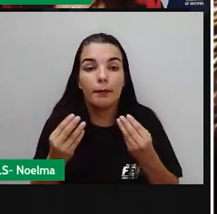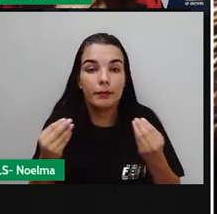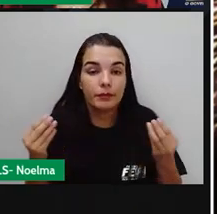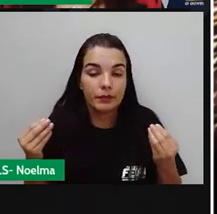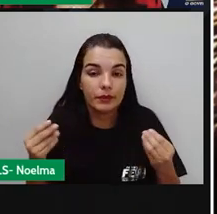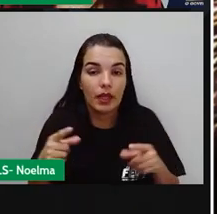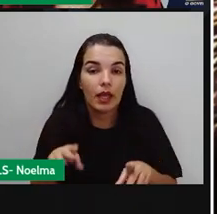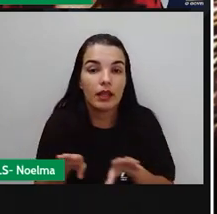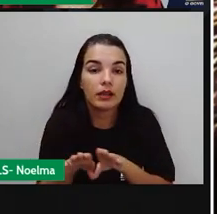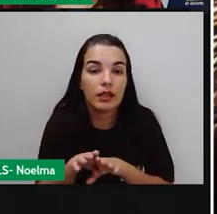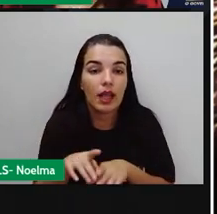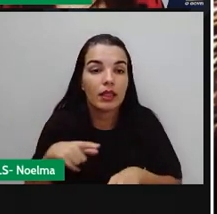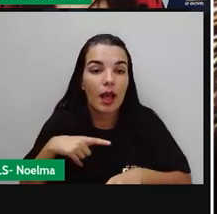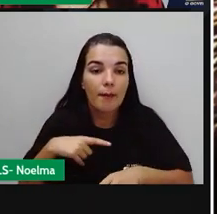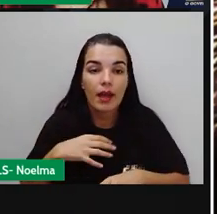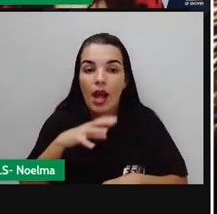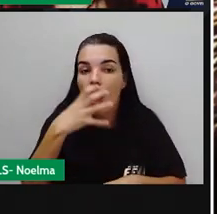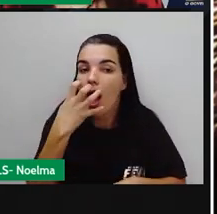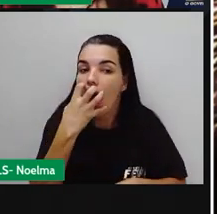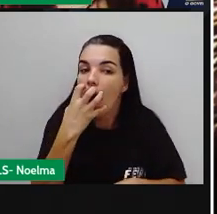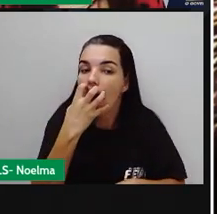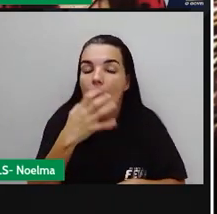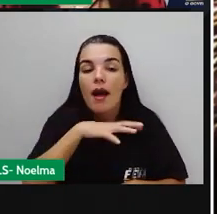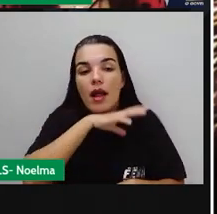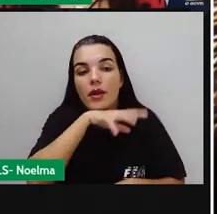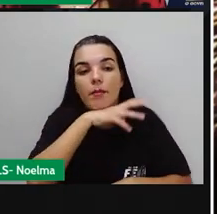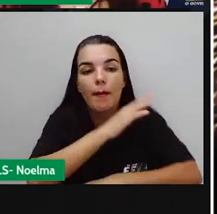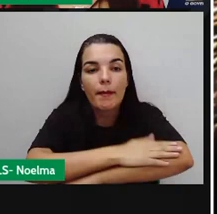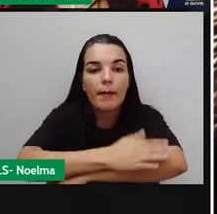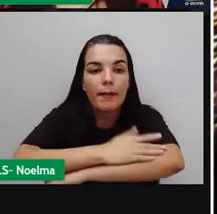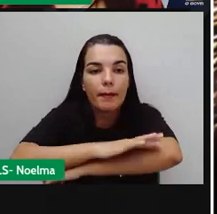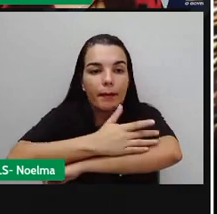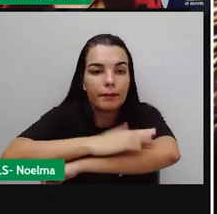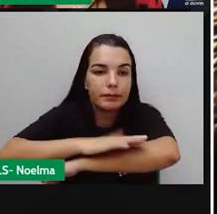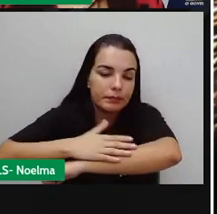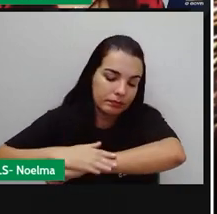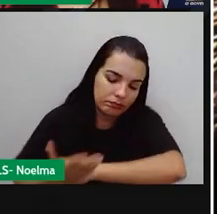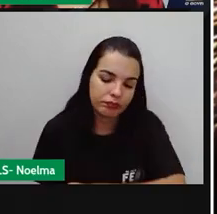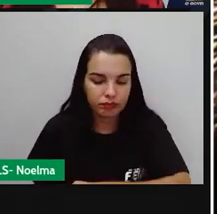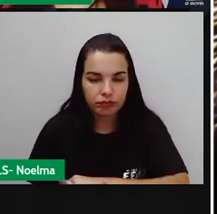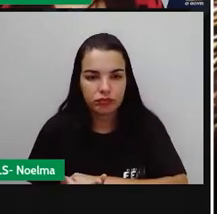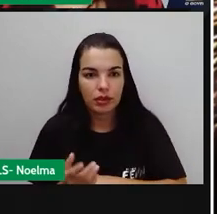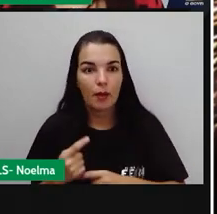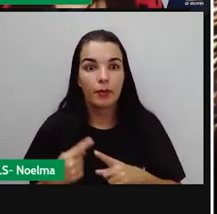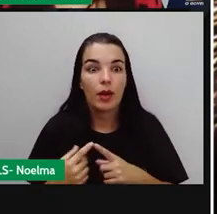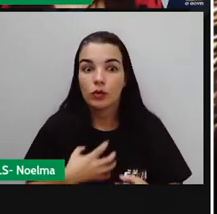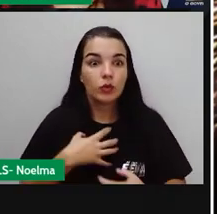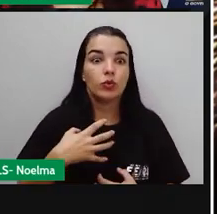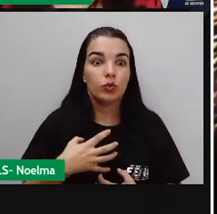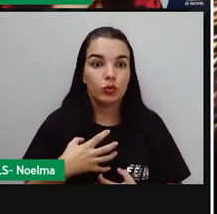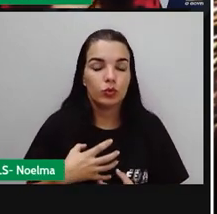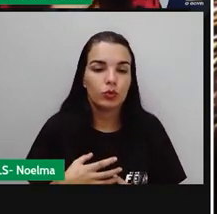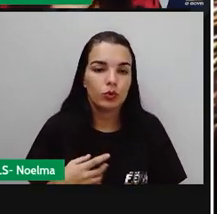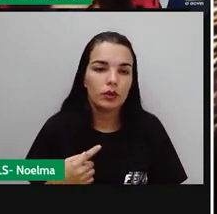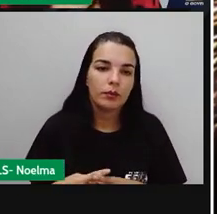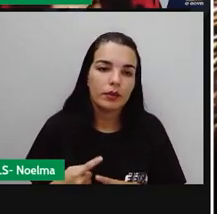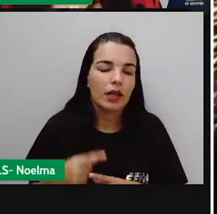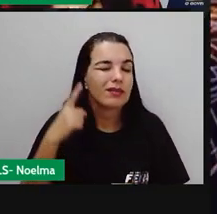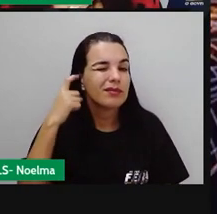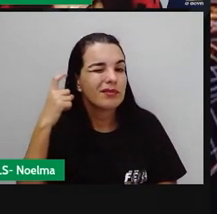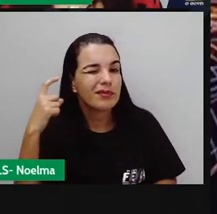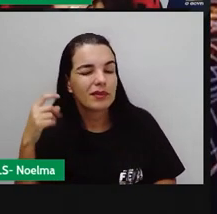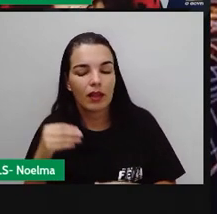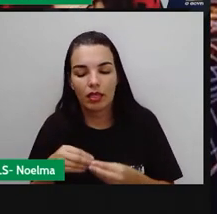que têm ataque epilético, né? Que eles também costumam ter devido aí ao susto e ao estresse que esses fogos acabam